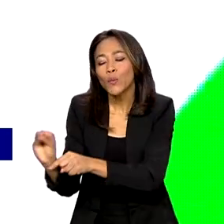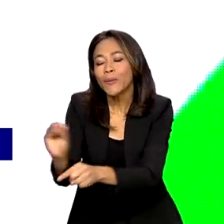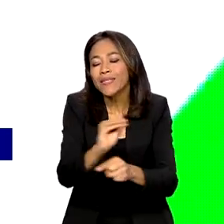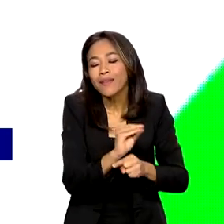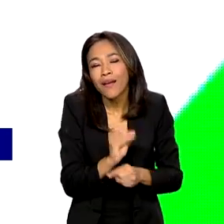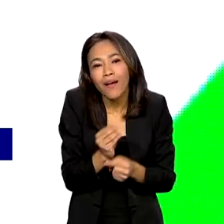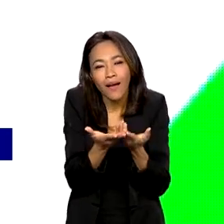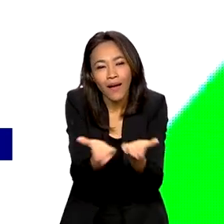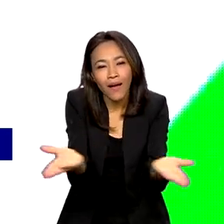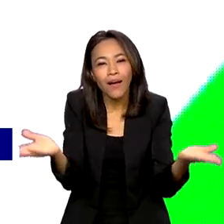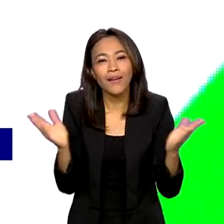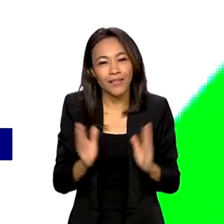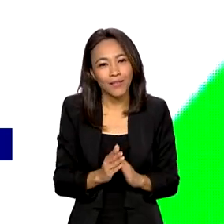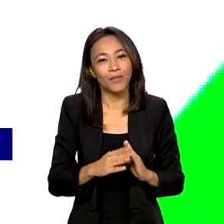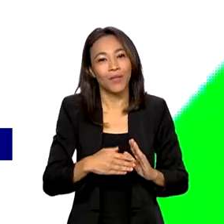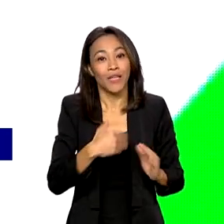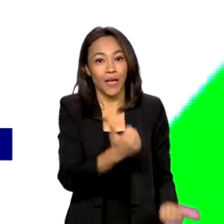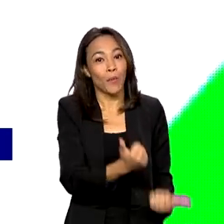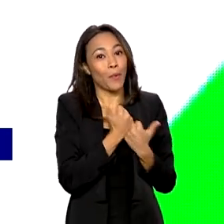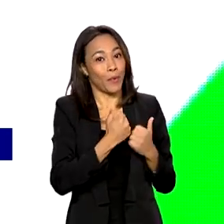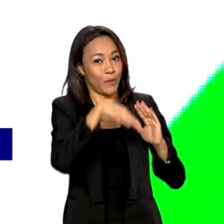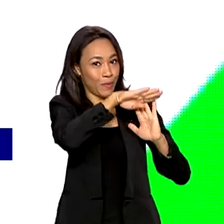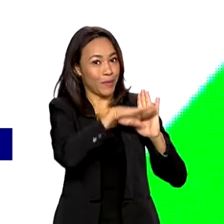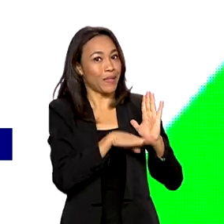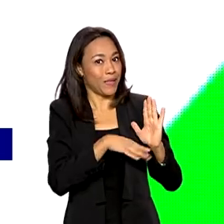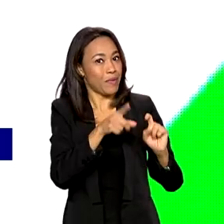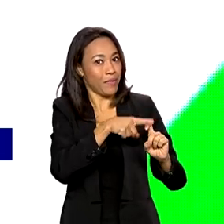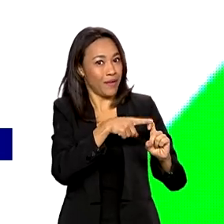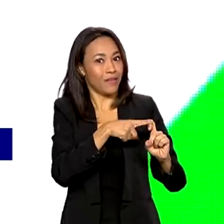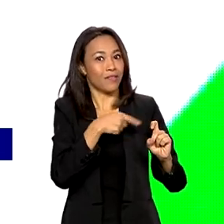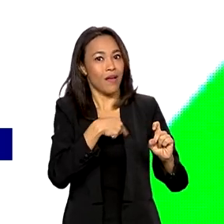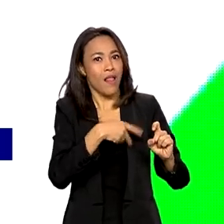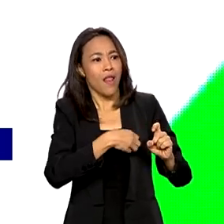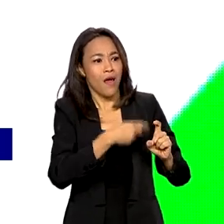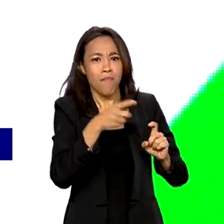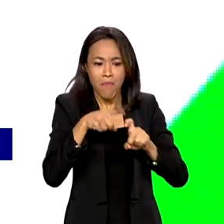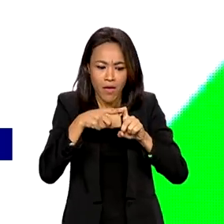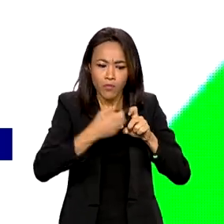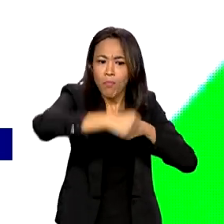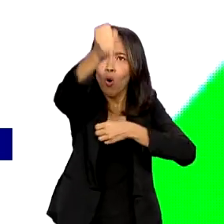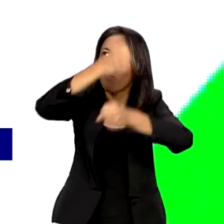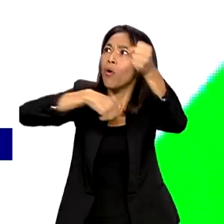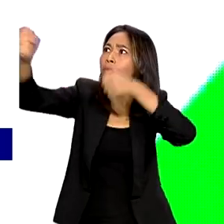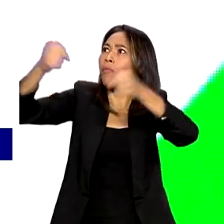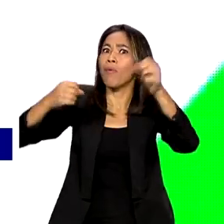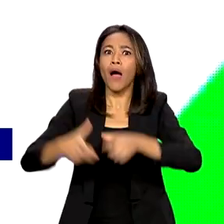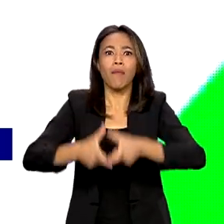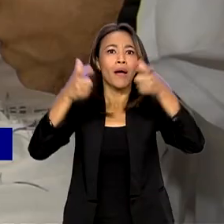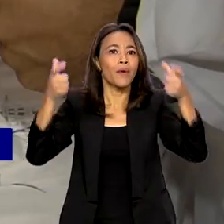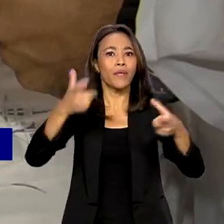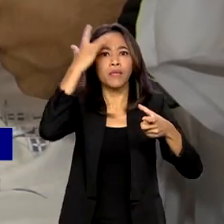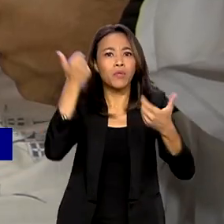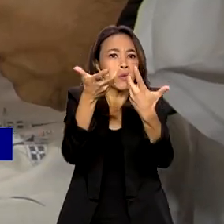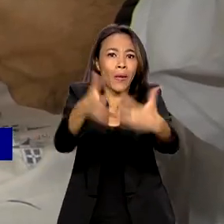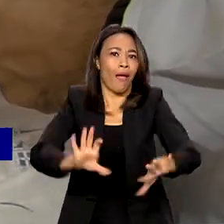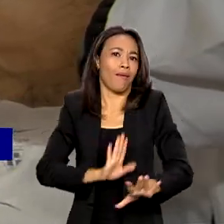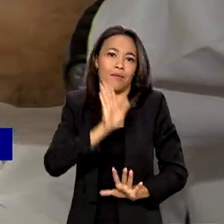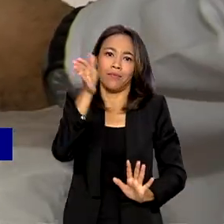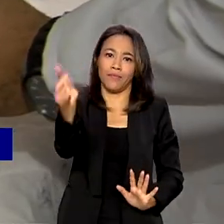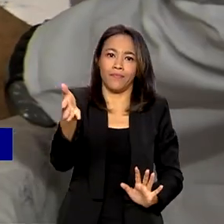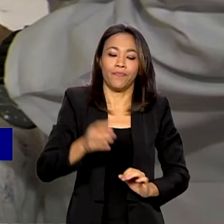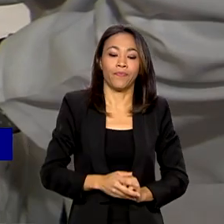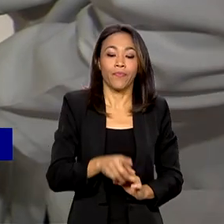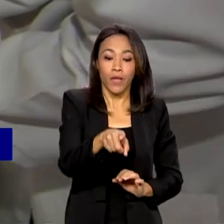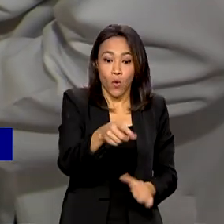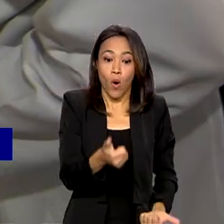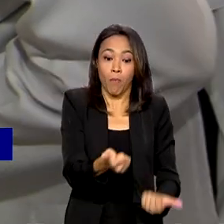diferenciado que o Mais Médicos propõe, levando médicos onde a maioria das pessoas não querem estar. O reforço no